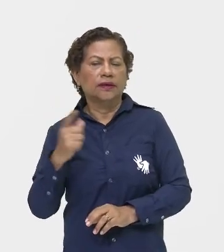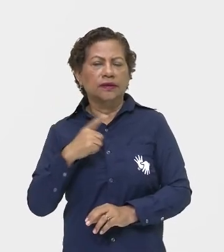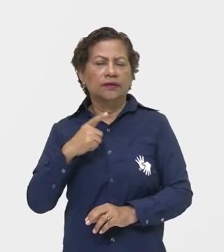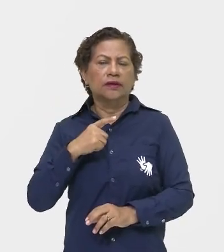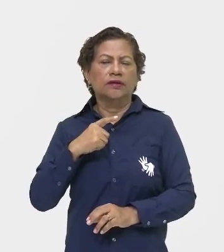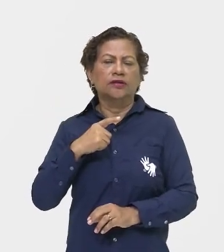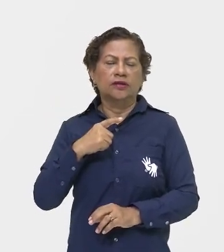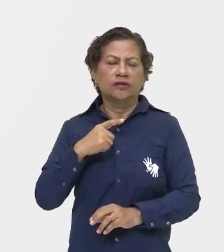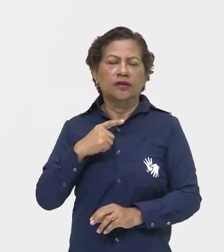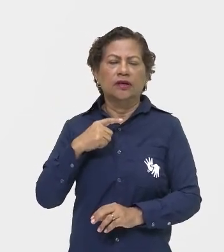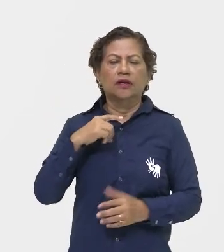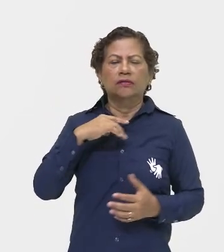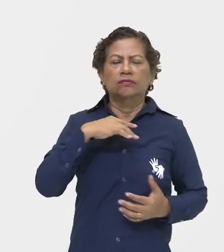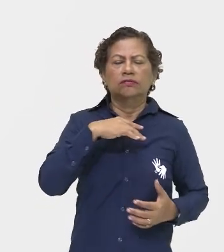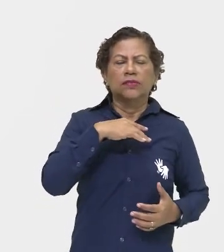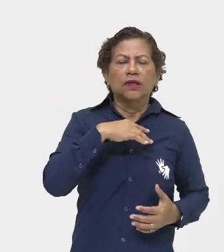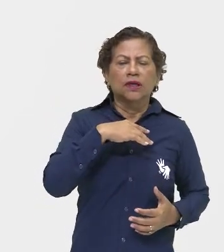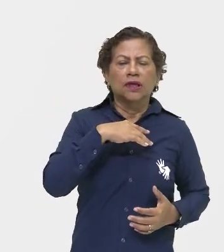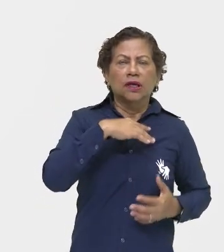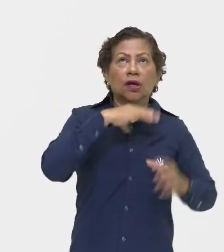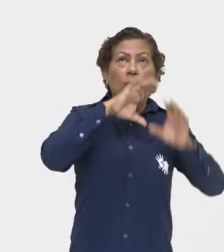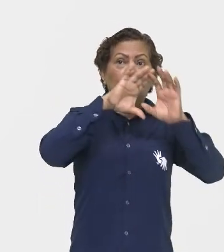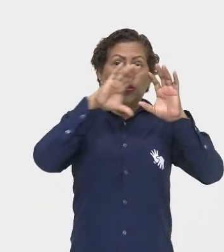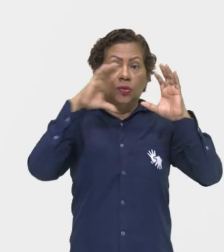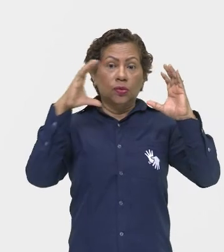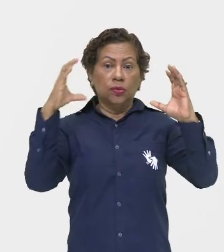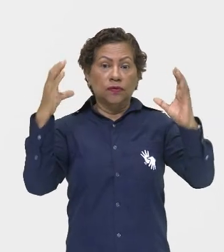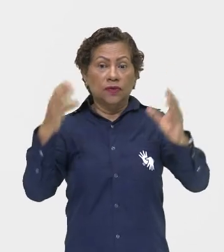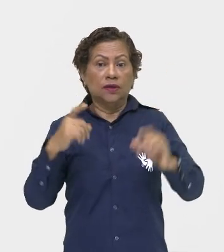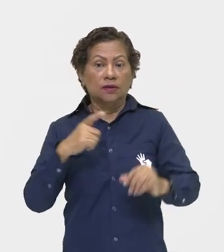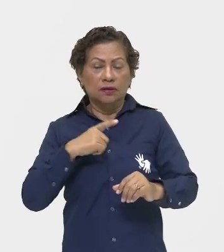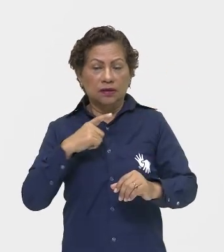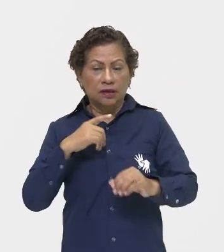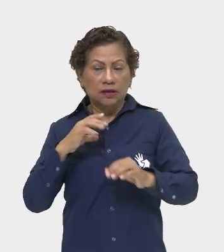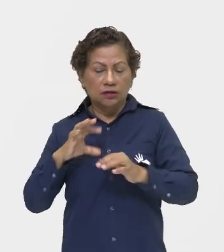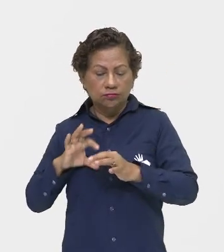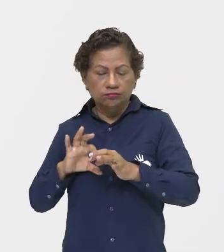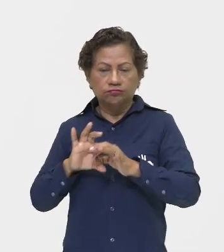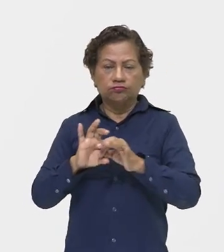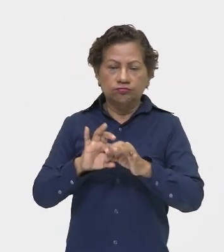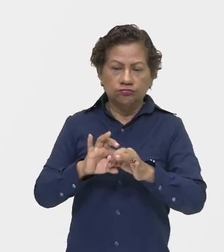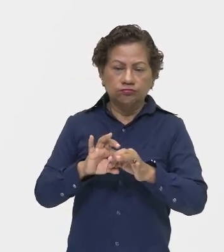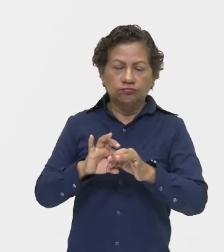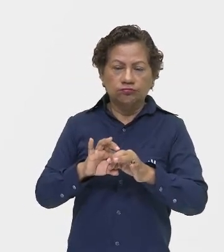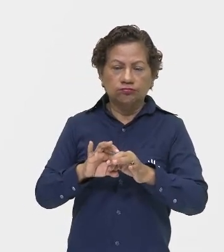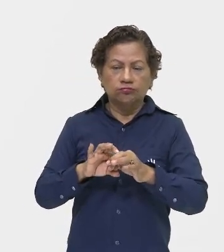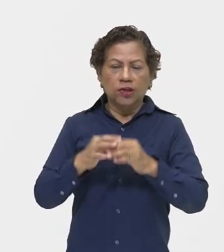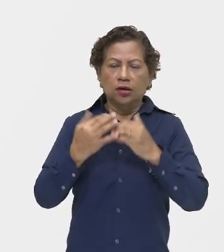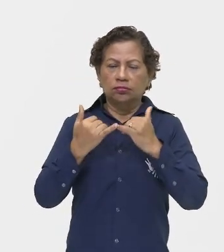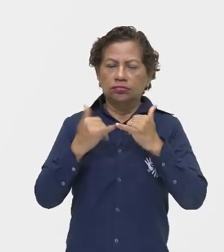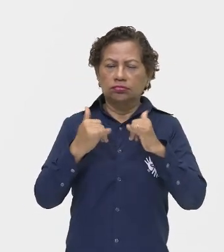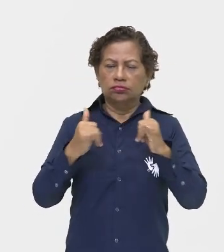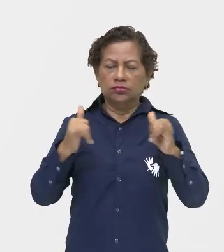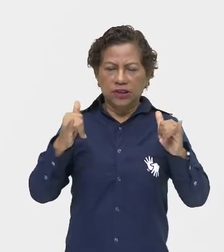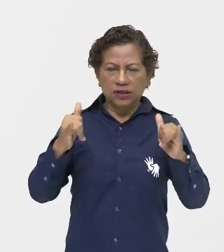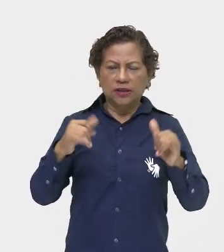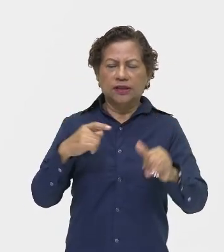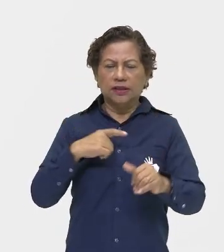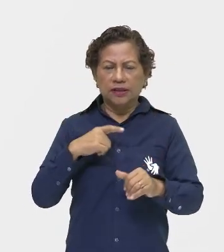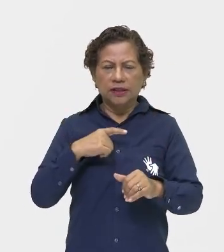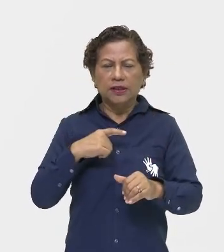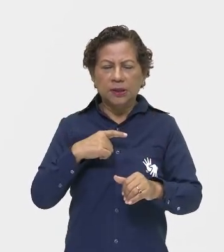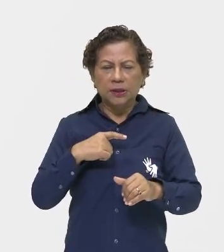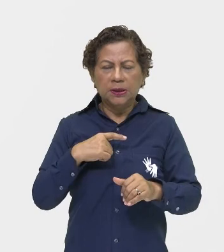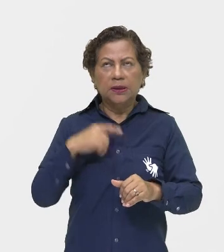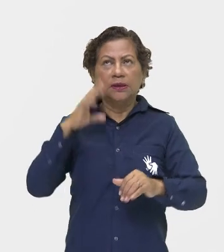interconectividade atômica, regidos por forças, fluxos de energia e coerências ante apenas